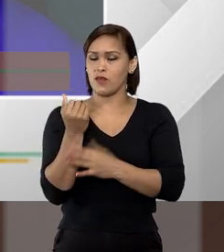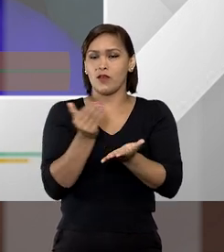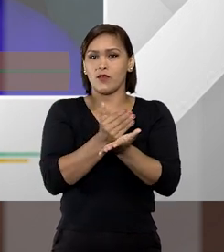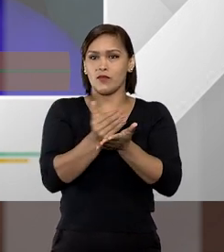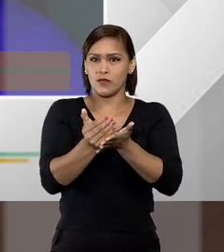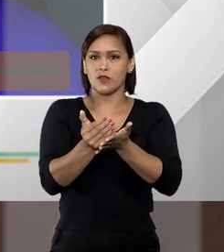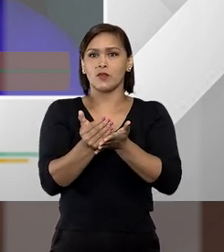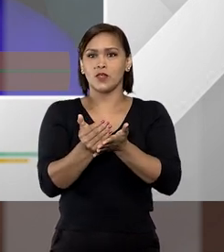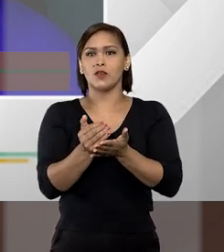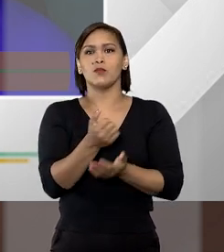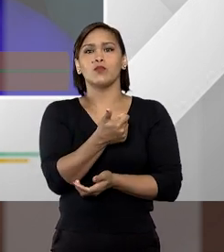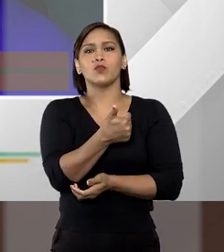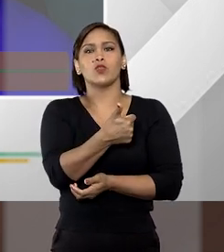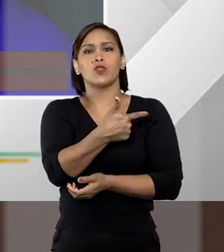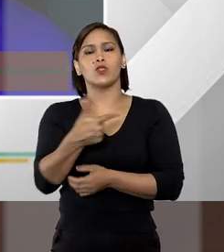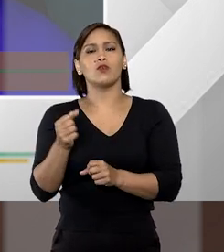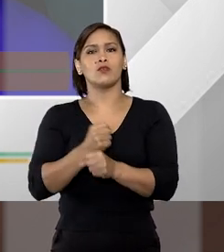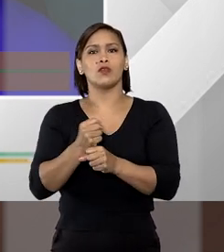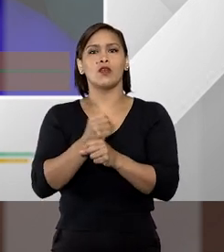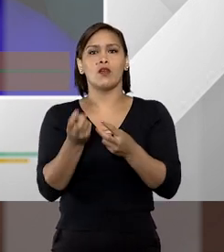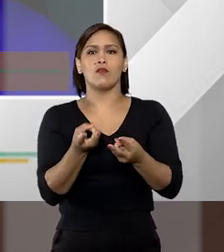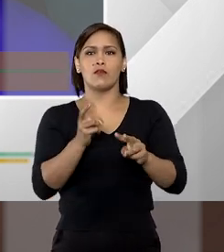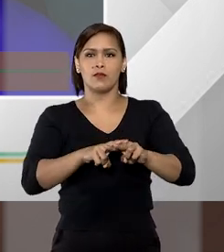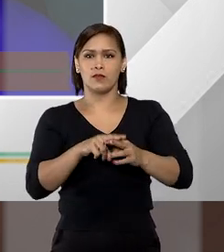começando por 12 anos de reclusão.